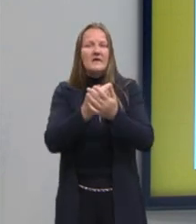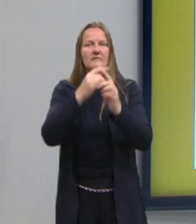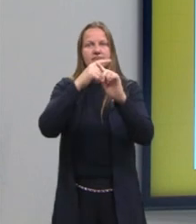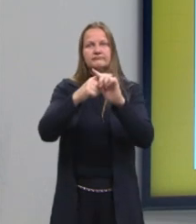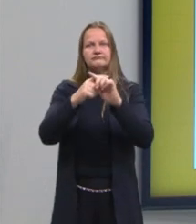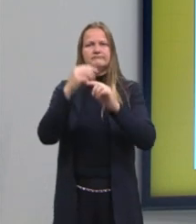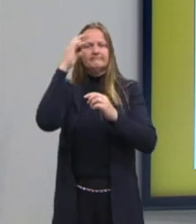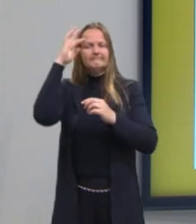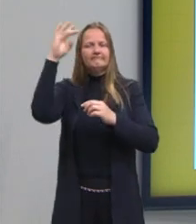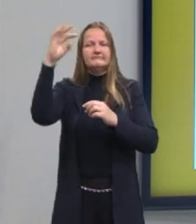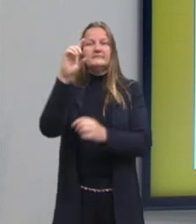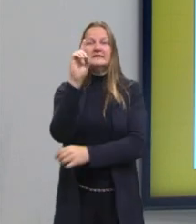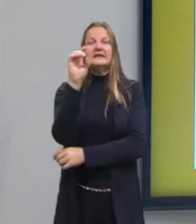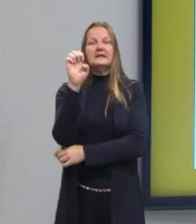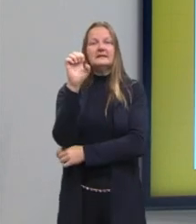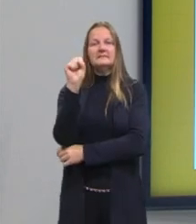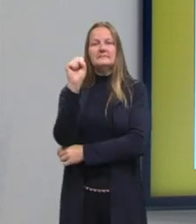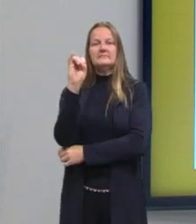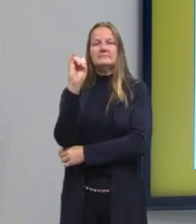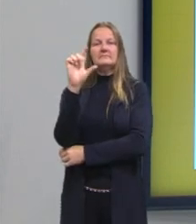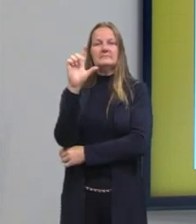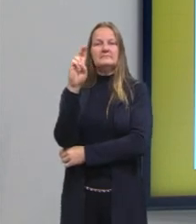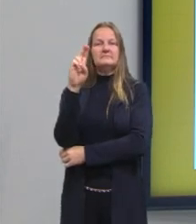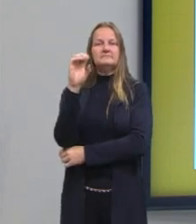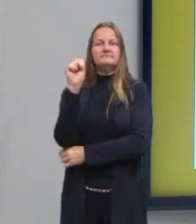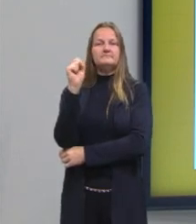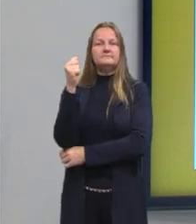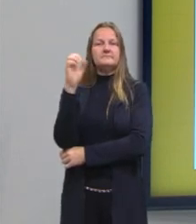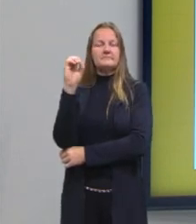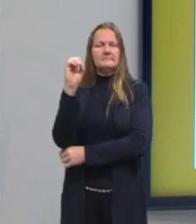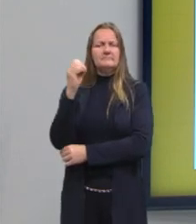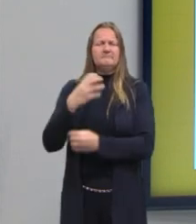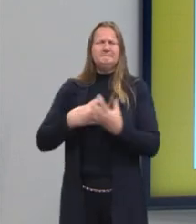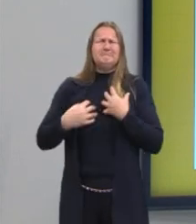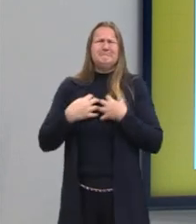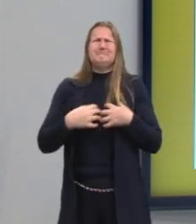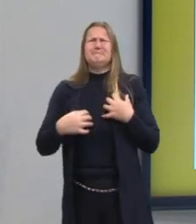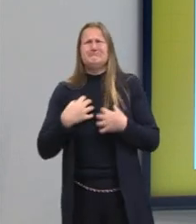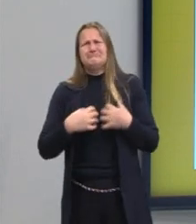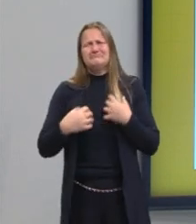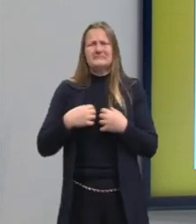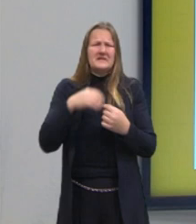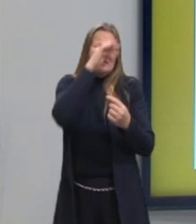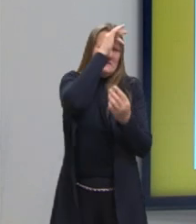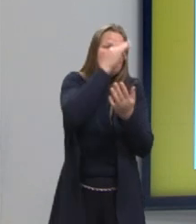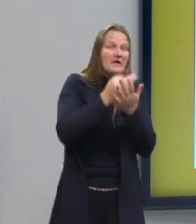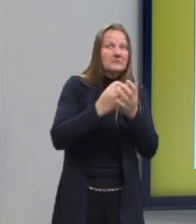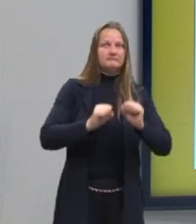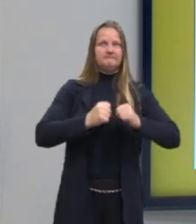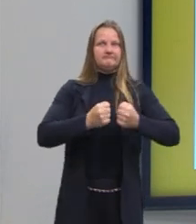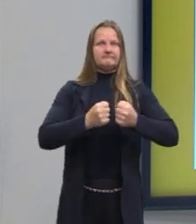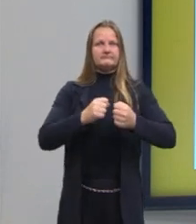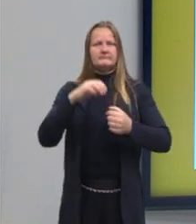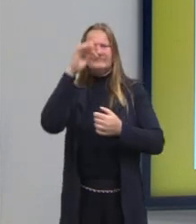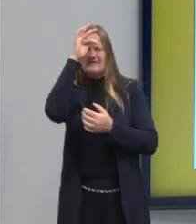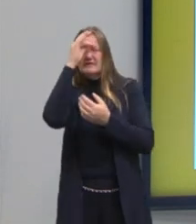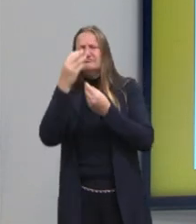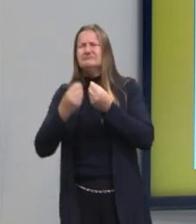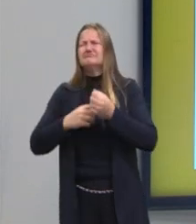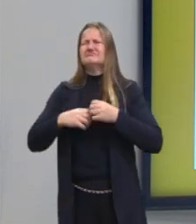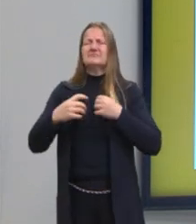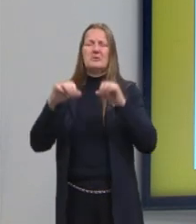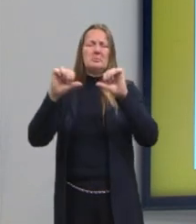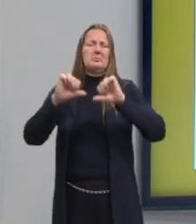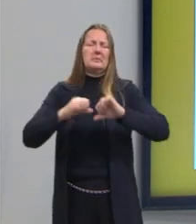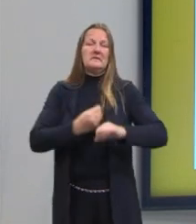desilusão, versus um momento que parece que não fecha, sabe? Fé é uma pessoa que tem a fé de que tudo vai dar certo, só que, de